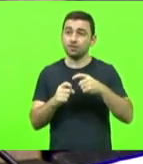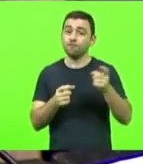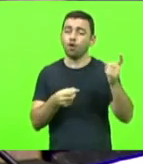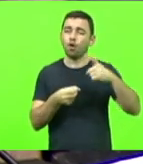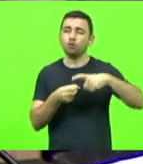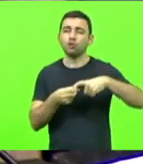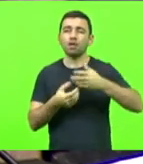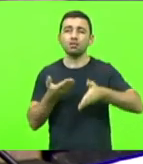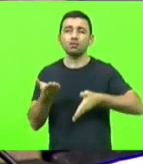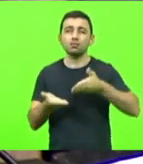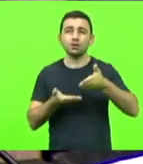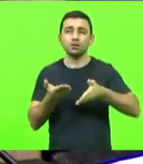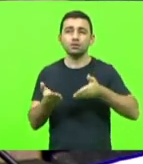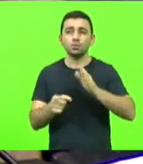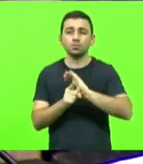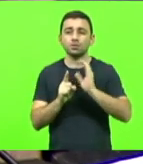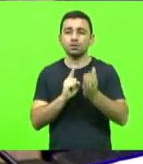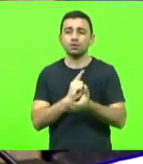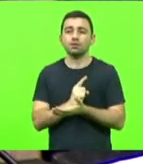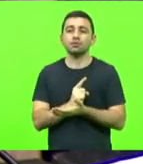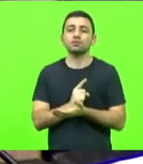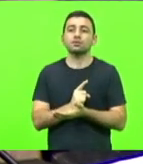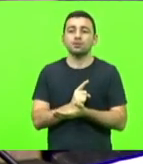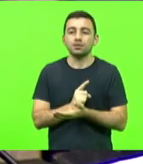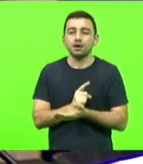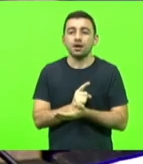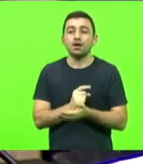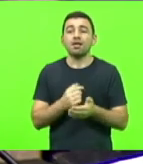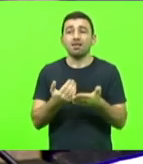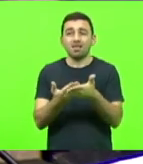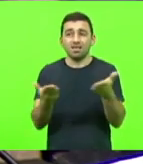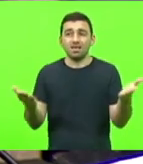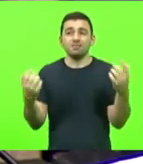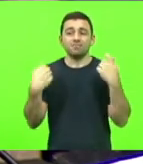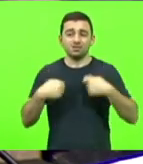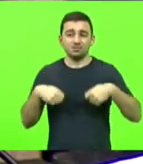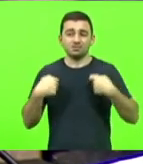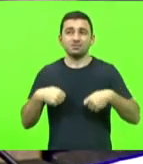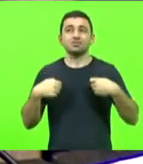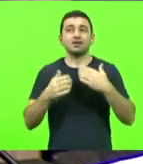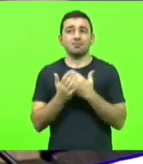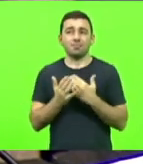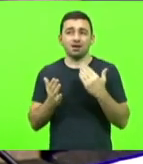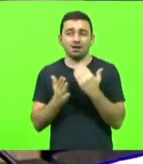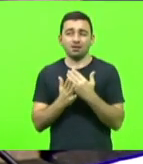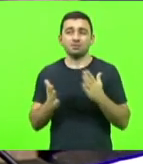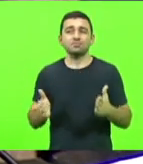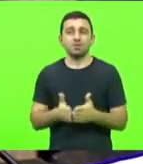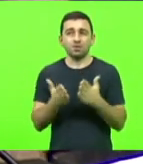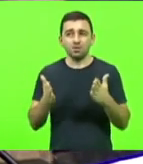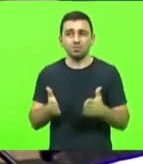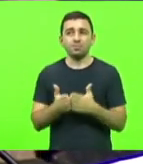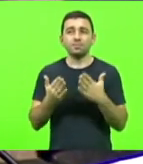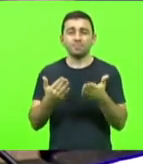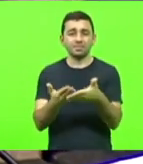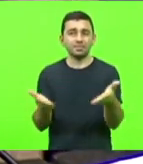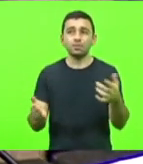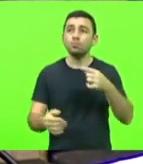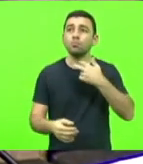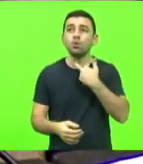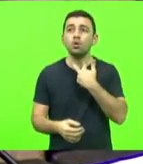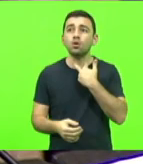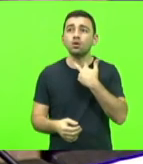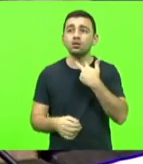atendimento à comunidade. Aqueles que mais precisam, os mais carentes, estavam sem poder receber